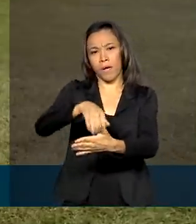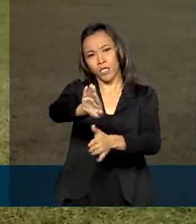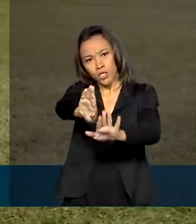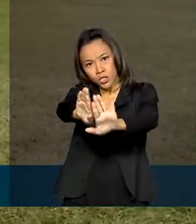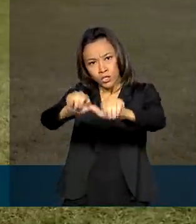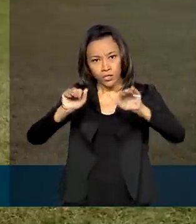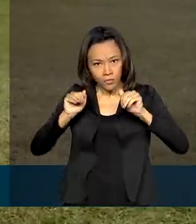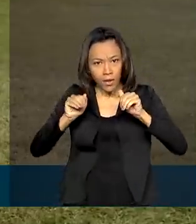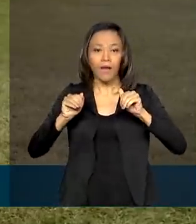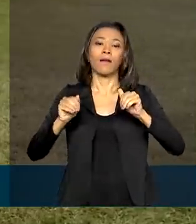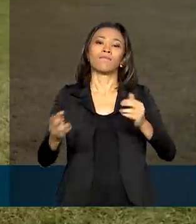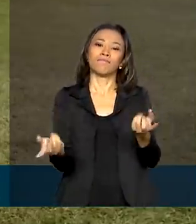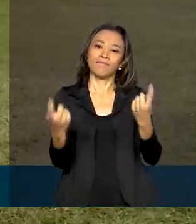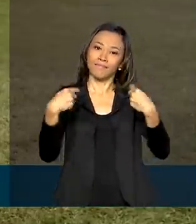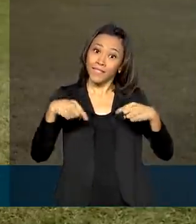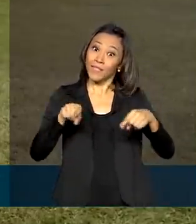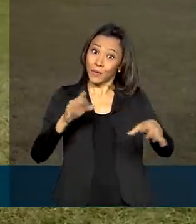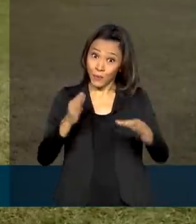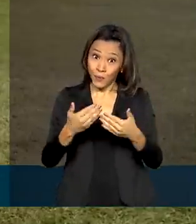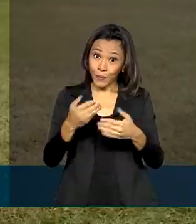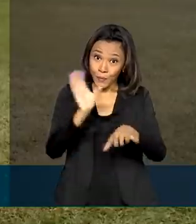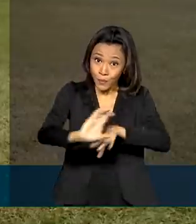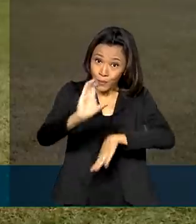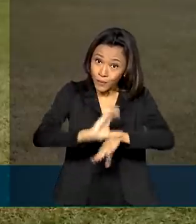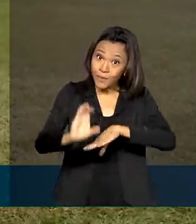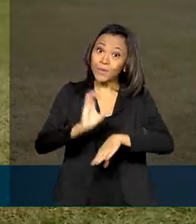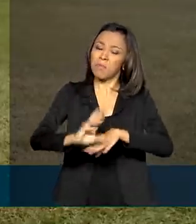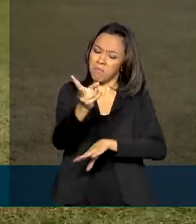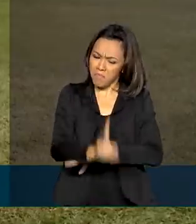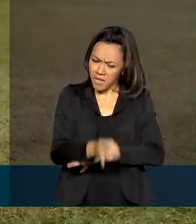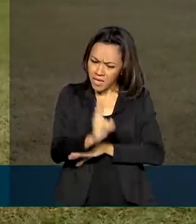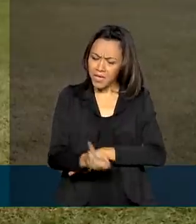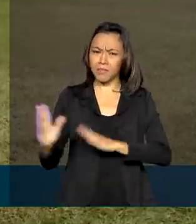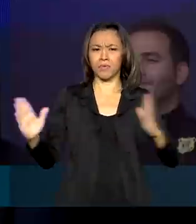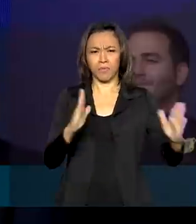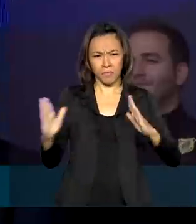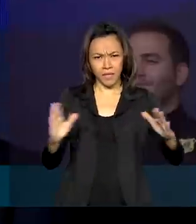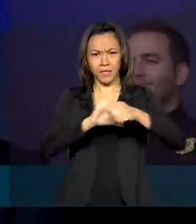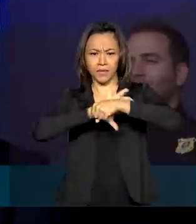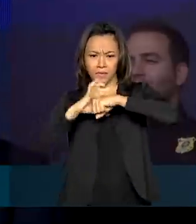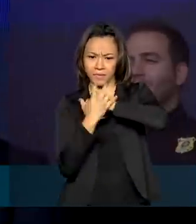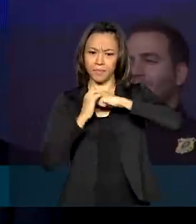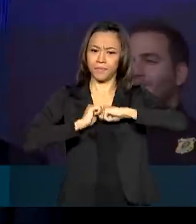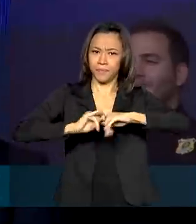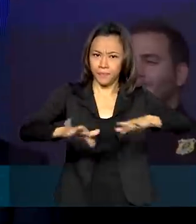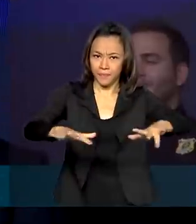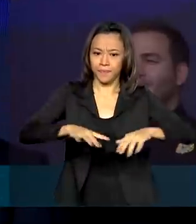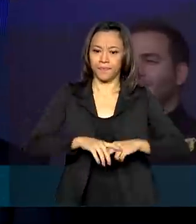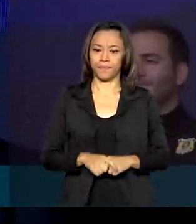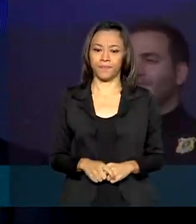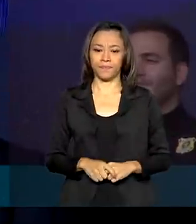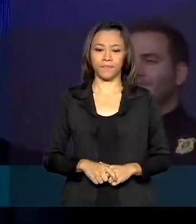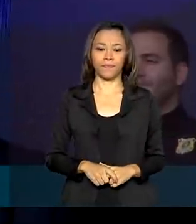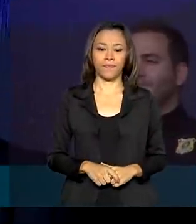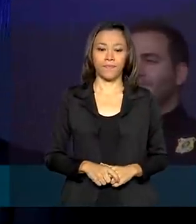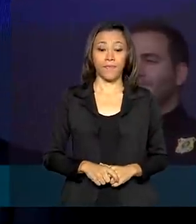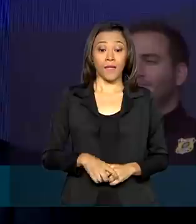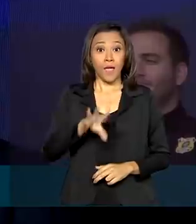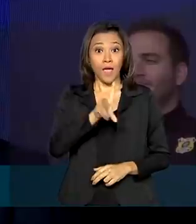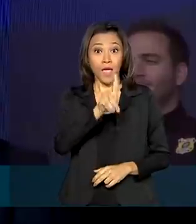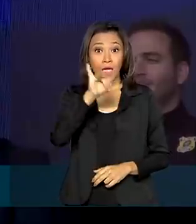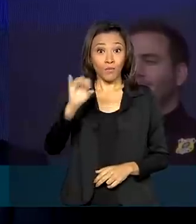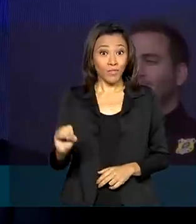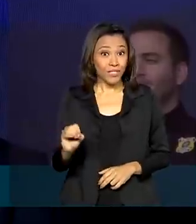aprovados. E o curso foi realizado mesmo durante a pandemia. É uma data inesquecível